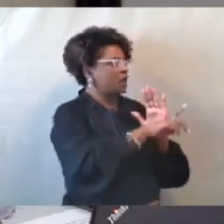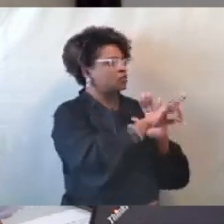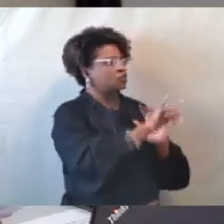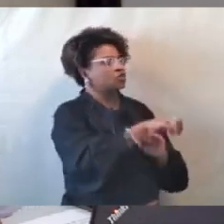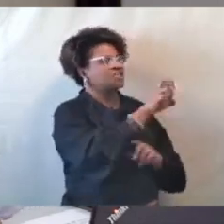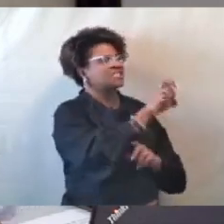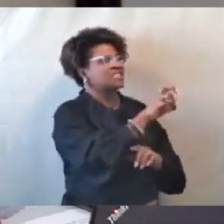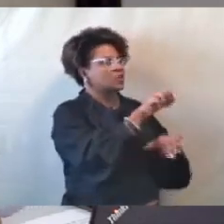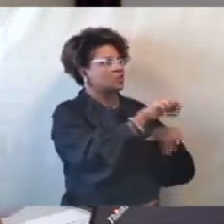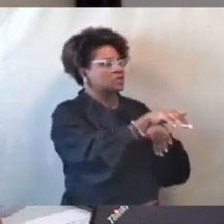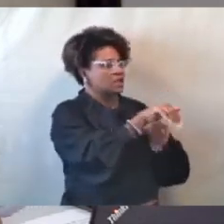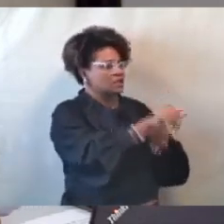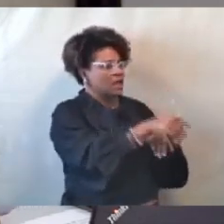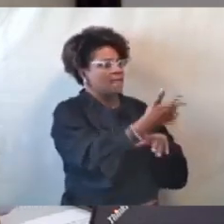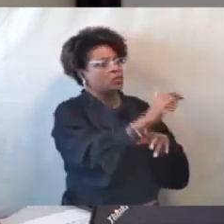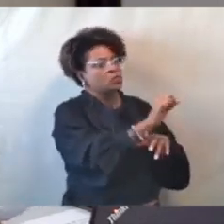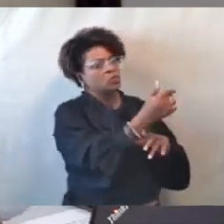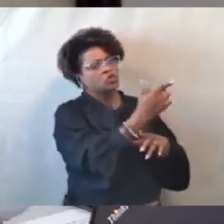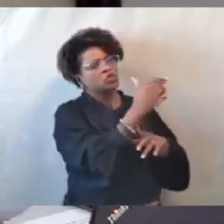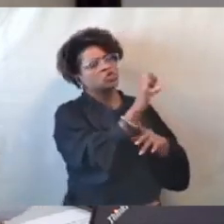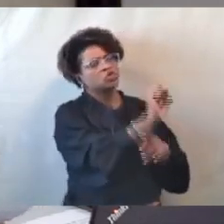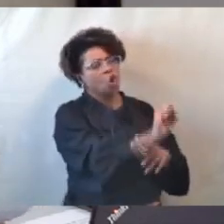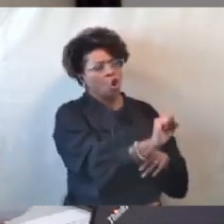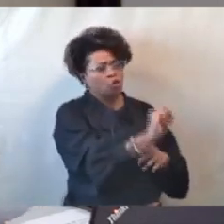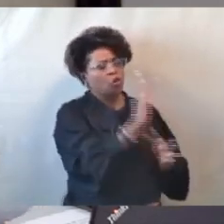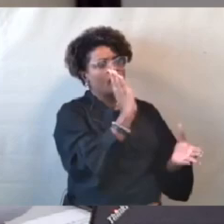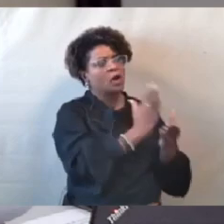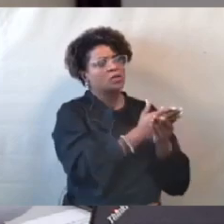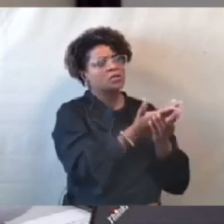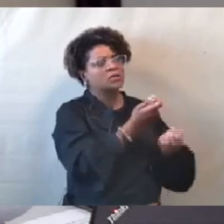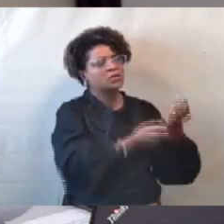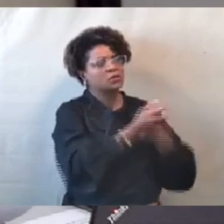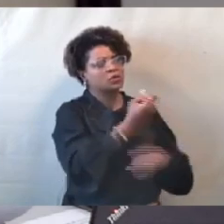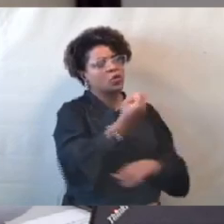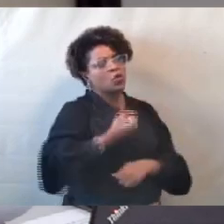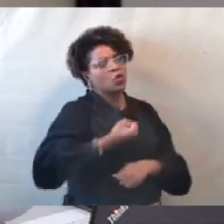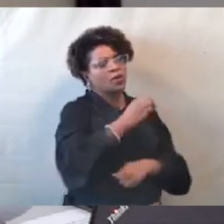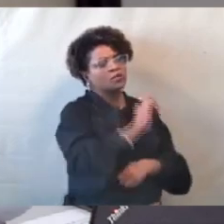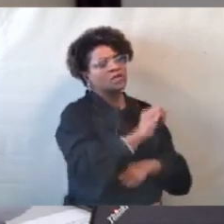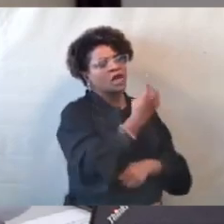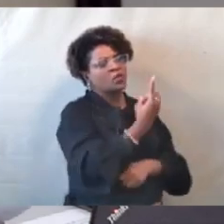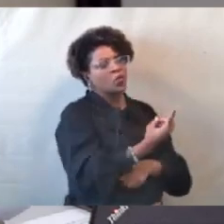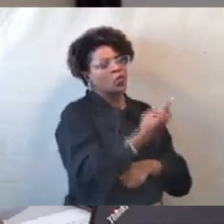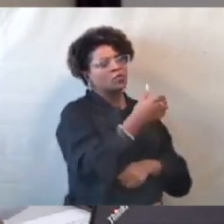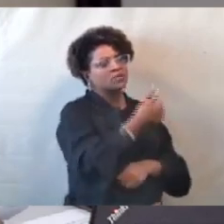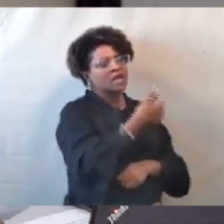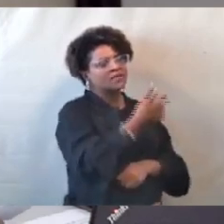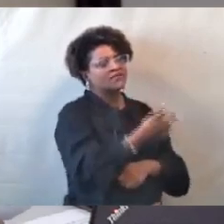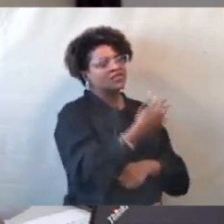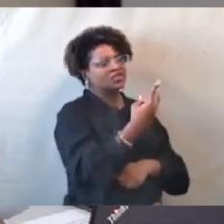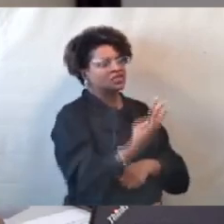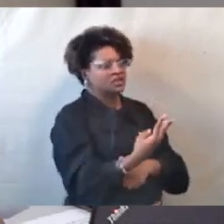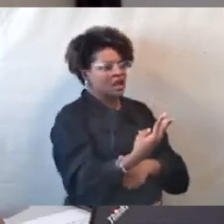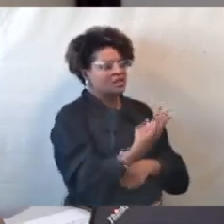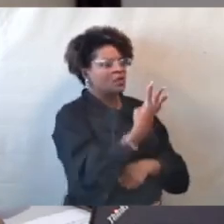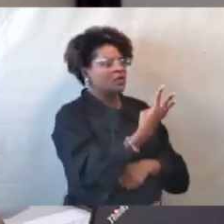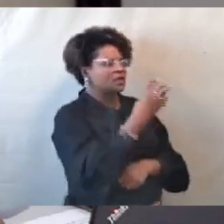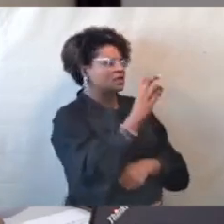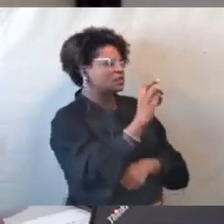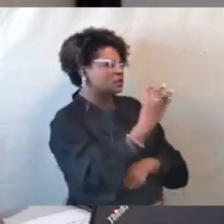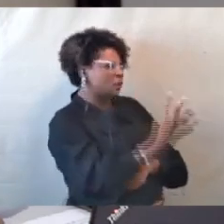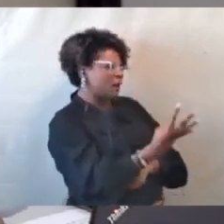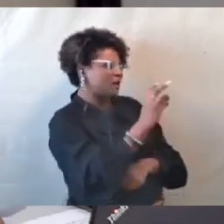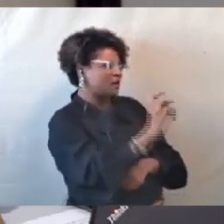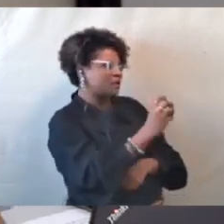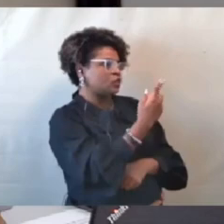2018 processo administrativo número 01 123 445 1810 cujo objeto previo